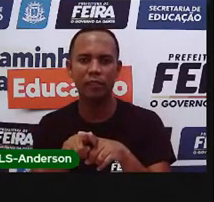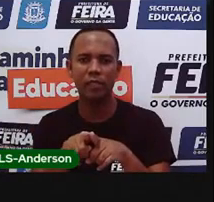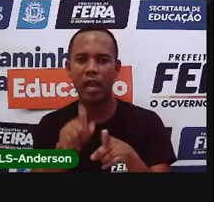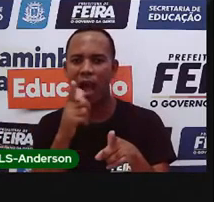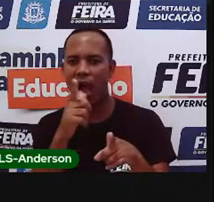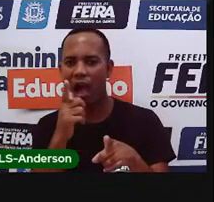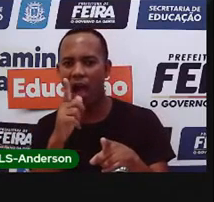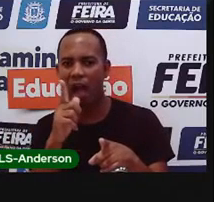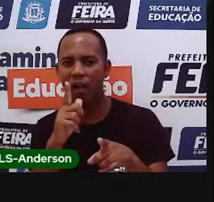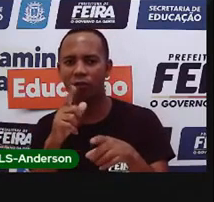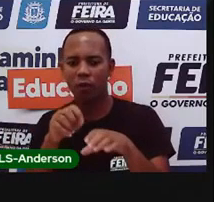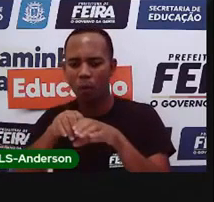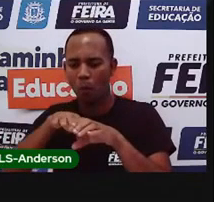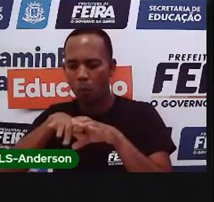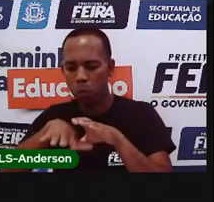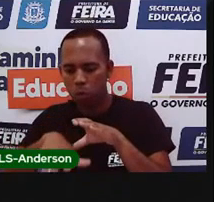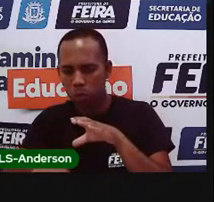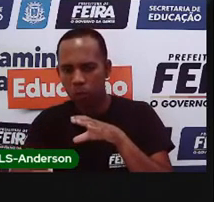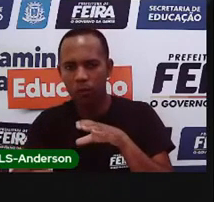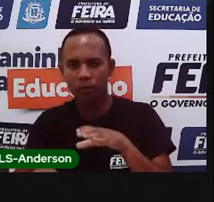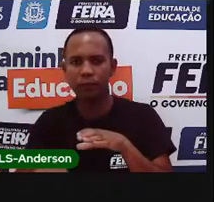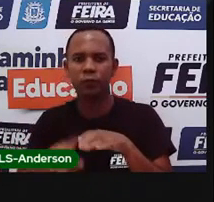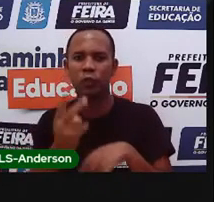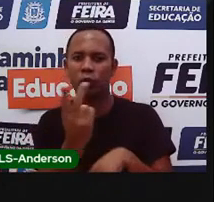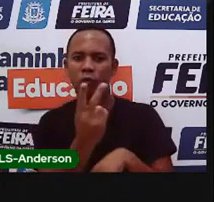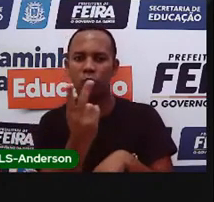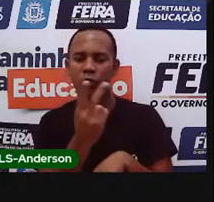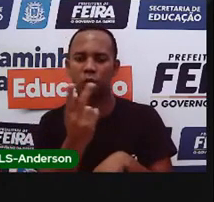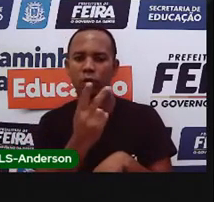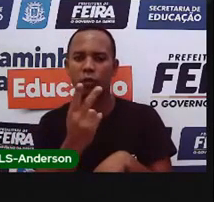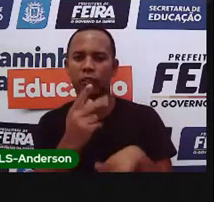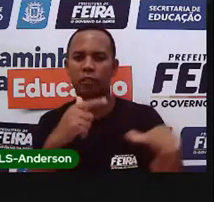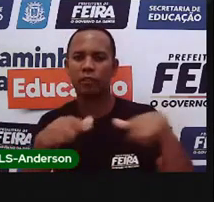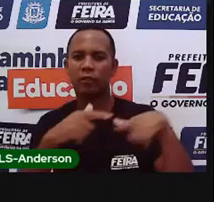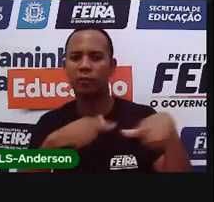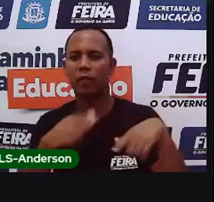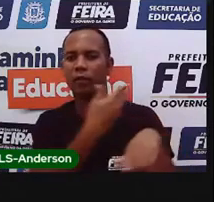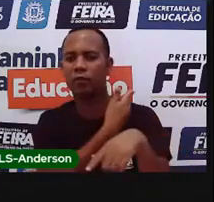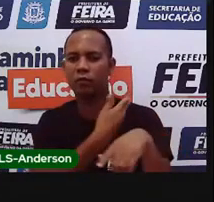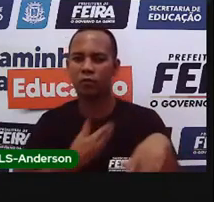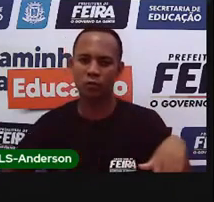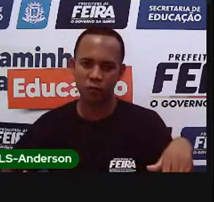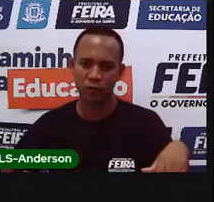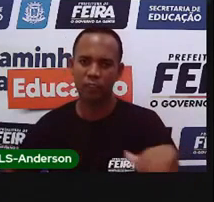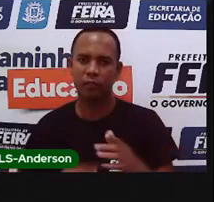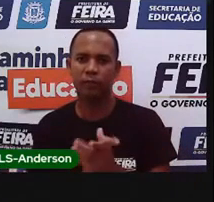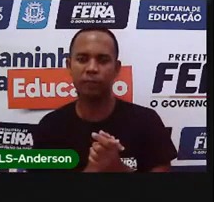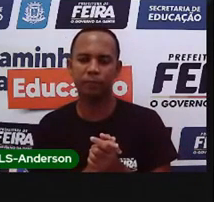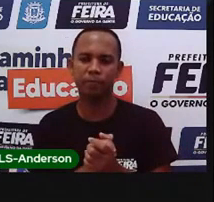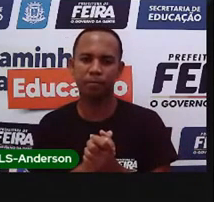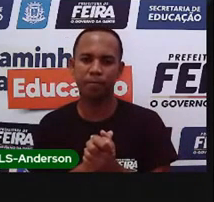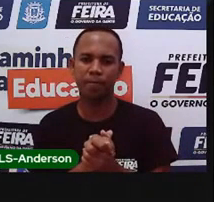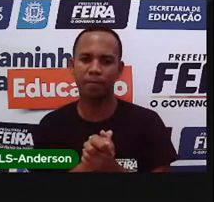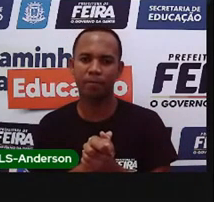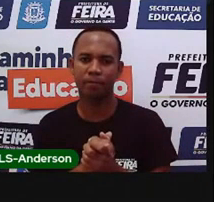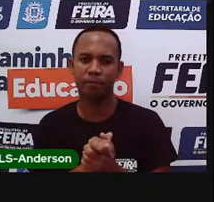Os dois são serviços o quê? Públicos. E que serviços públicos são esses? Vamos lá.